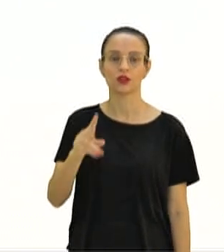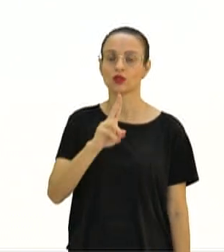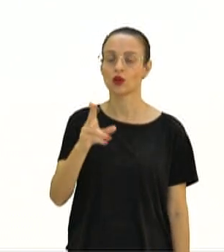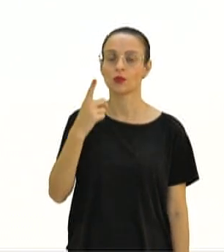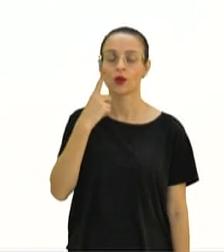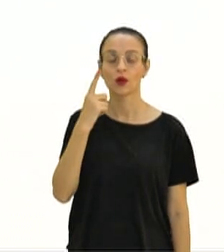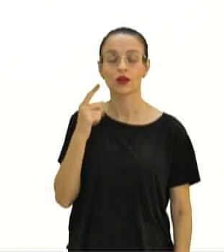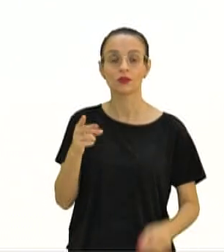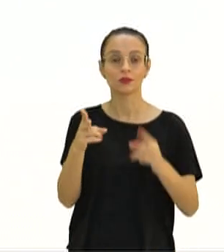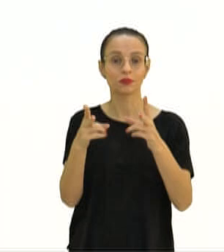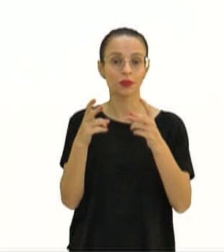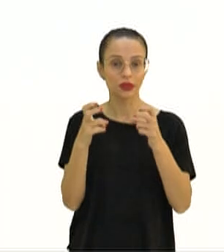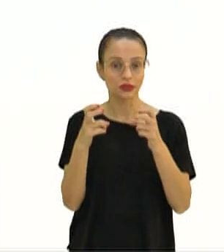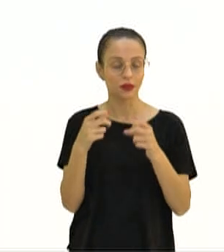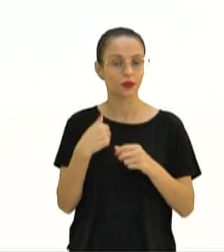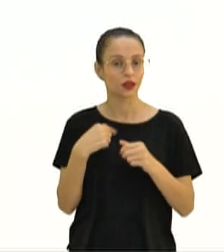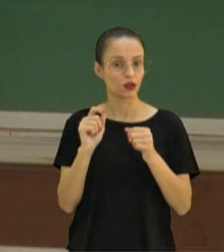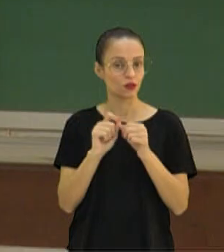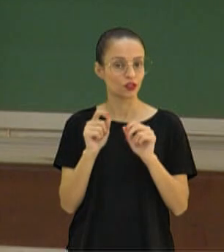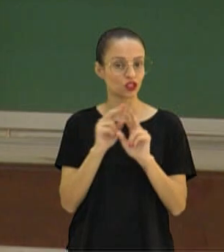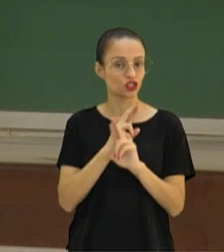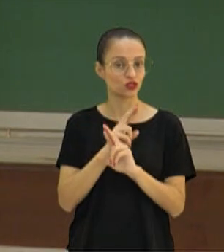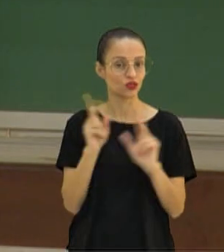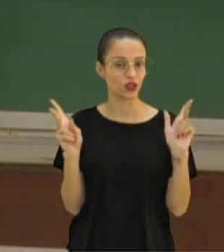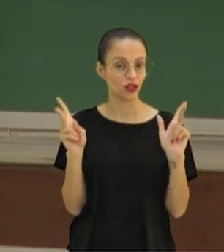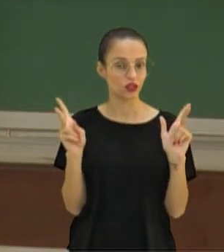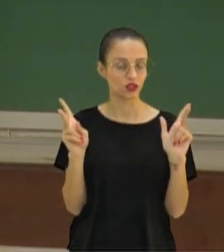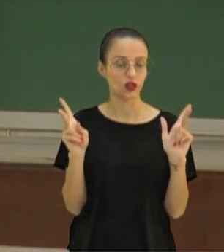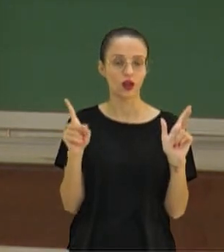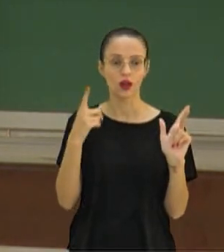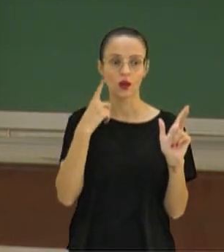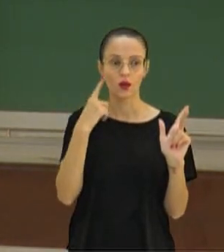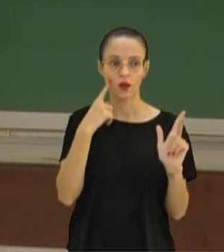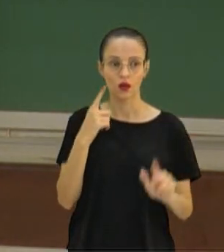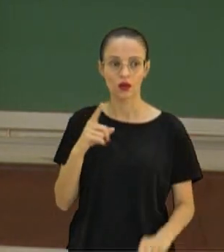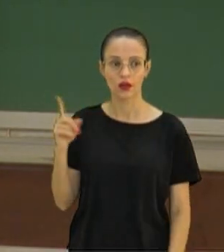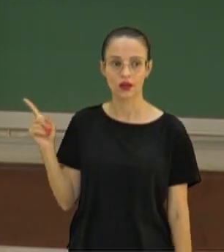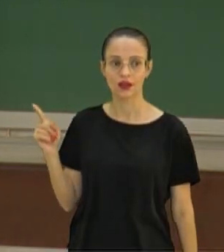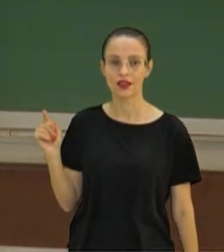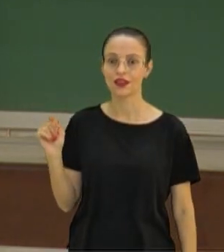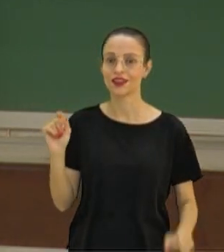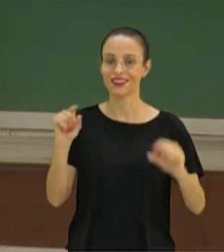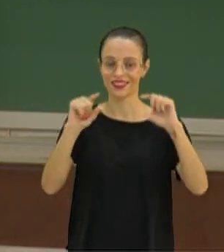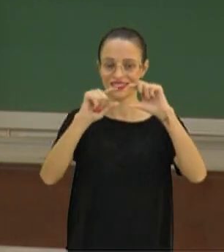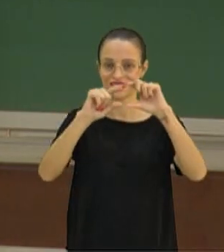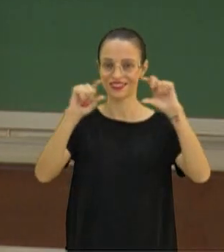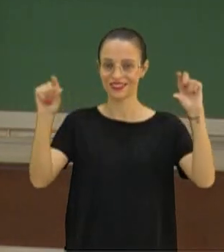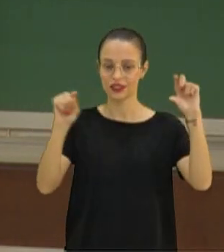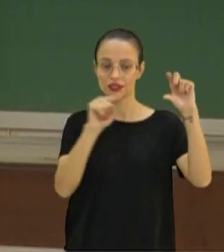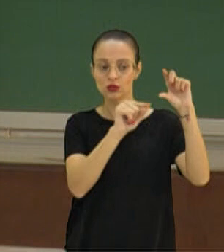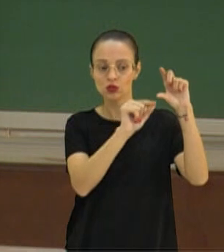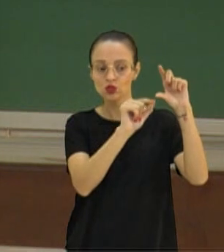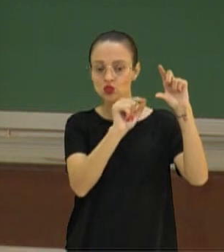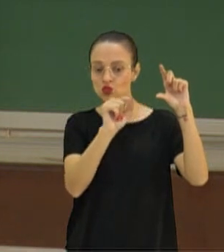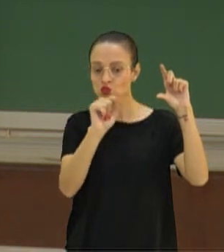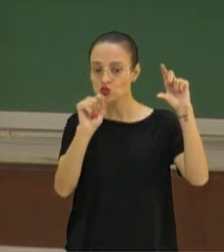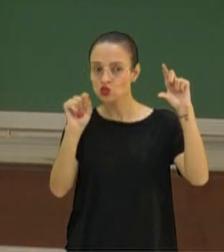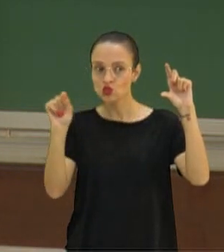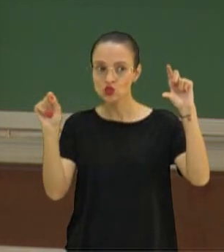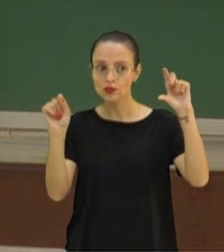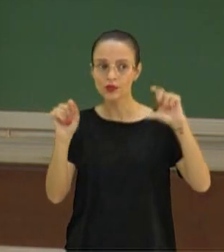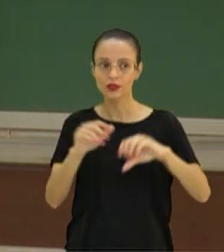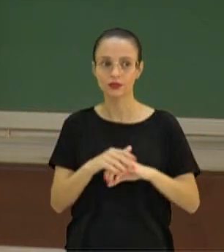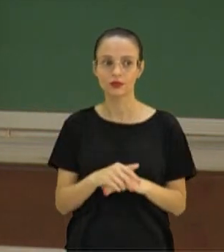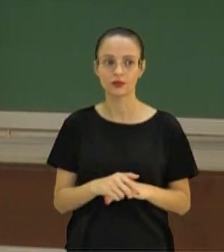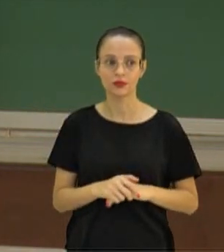Notem, pessoal, aqui eu fiz de forma diferenciada. Eu coloquei sublinhado aqui. Falta só deixar um